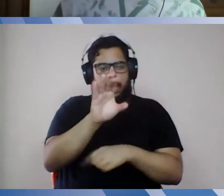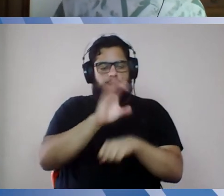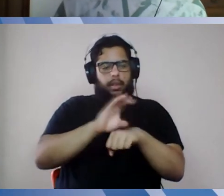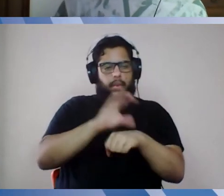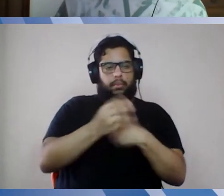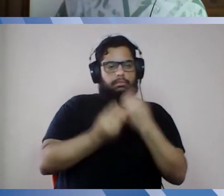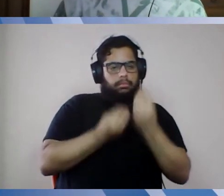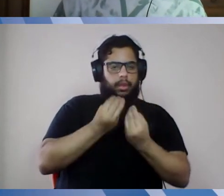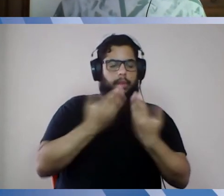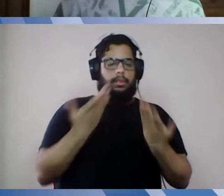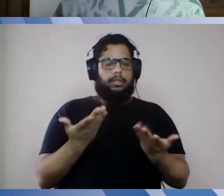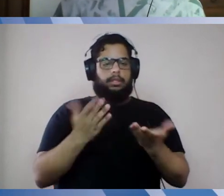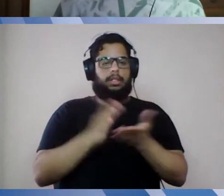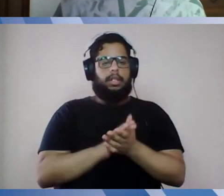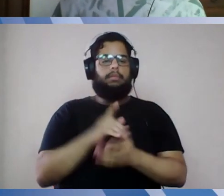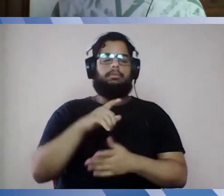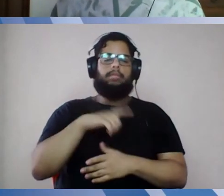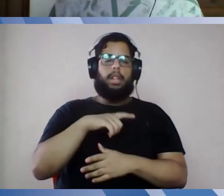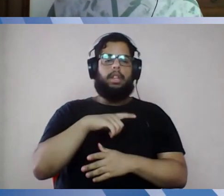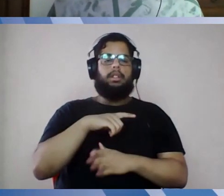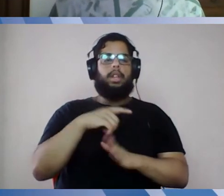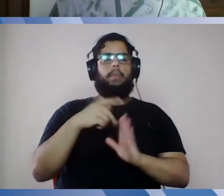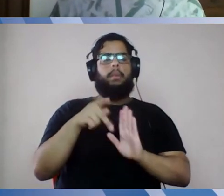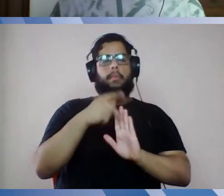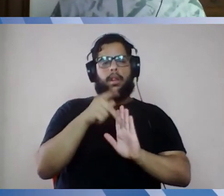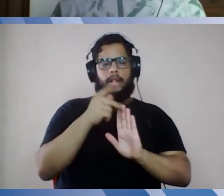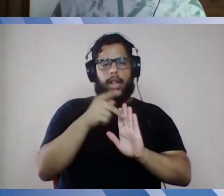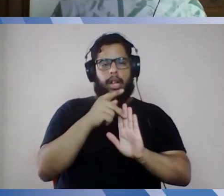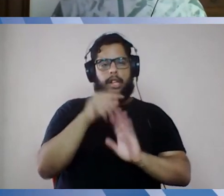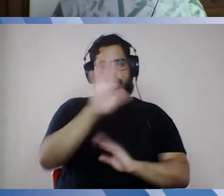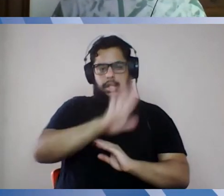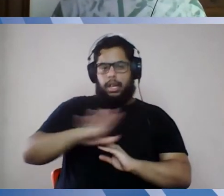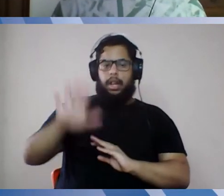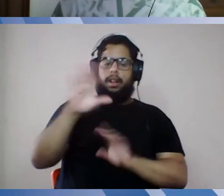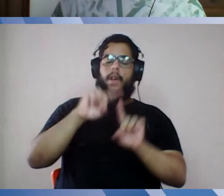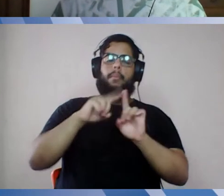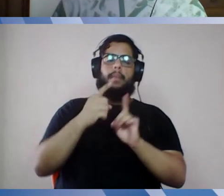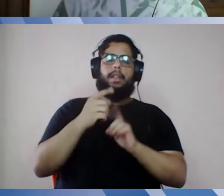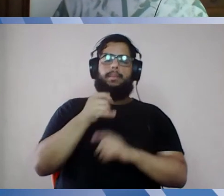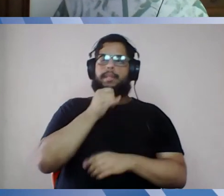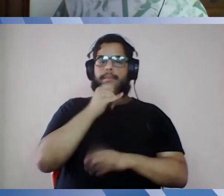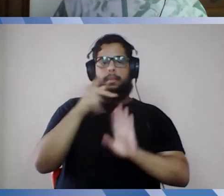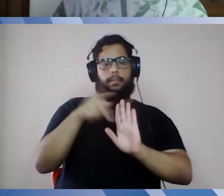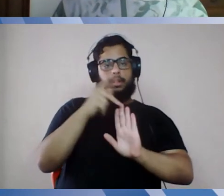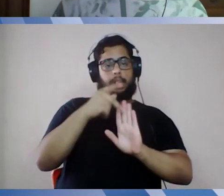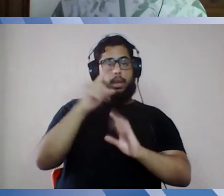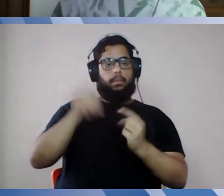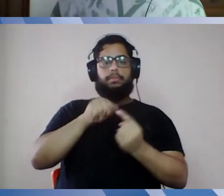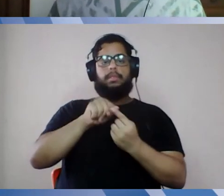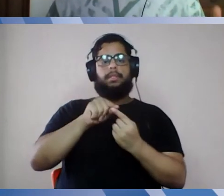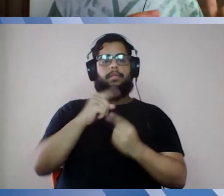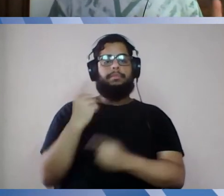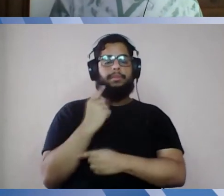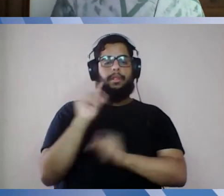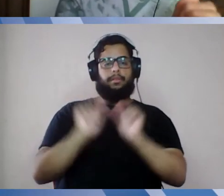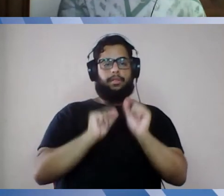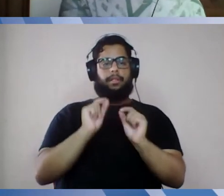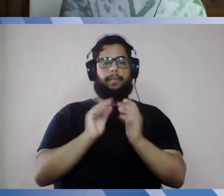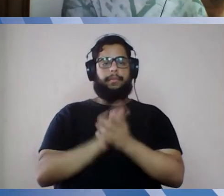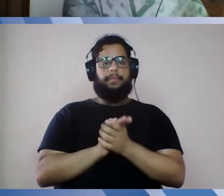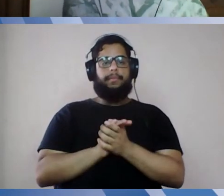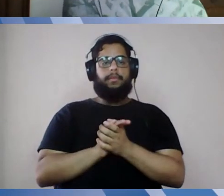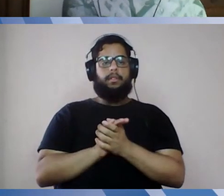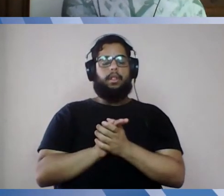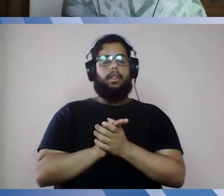Então, foi uma portaria genérica e é preciso ter em mente o seguinte, a portaria teve como objetivo primário botar a